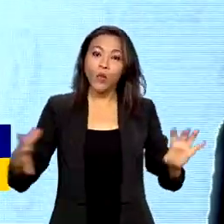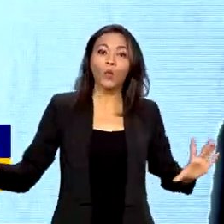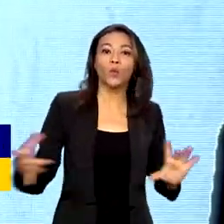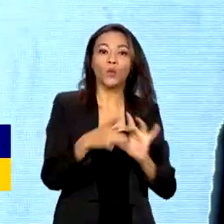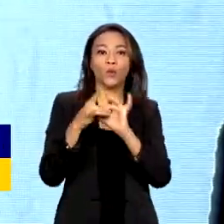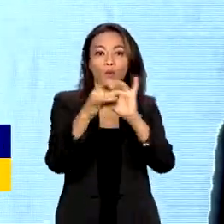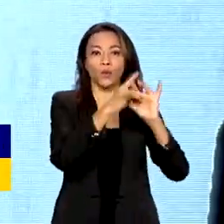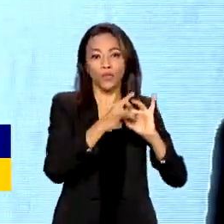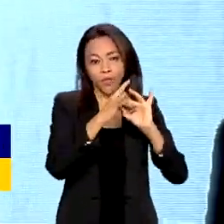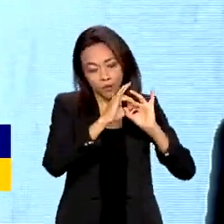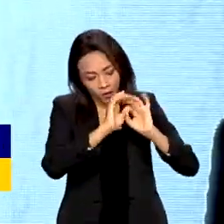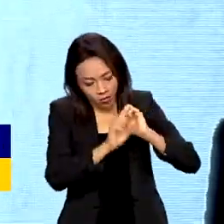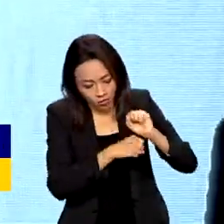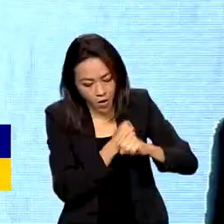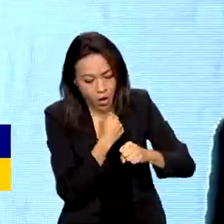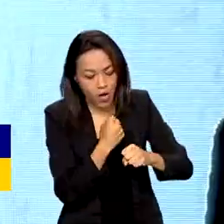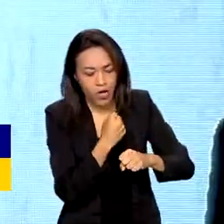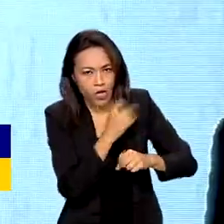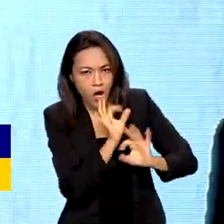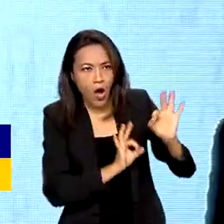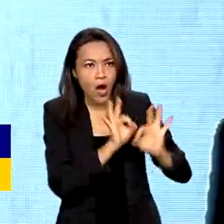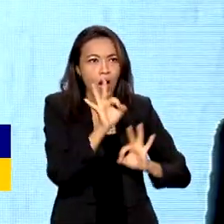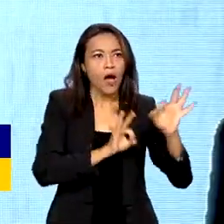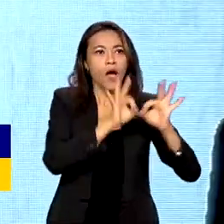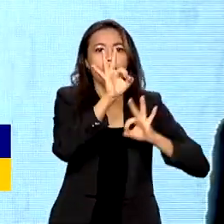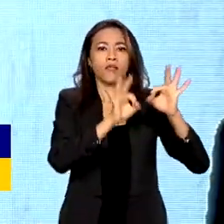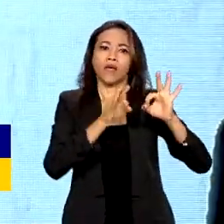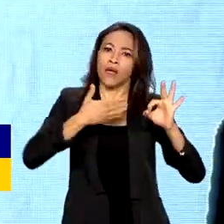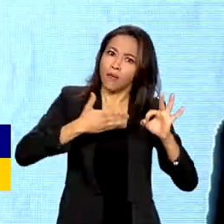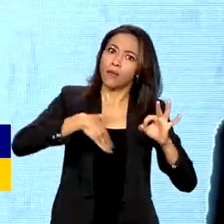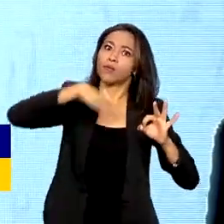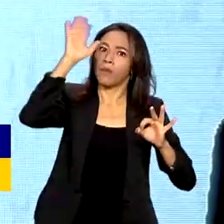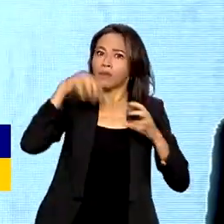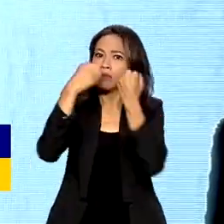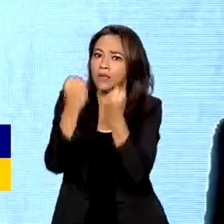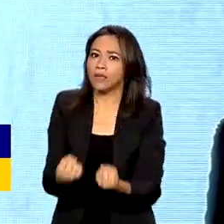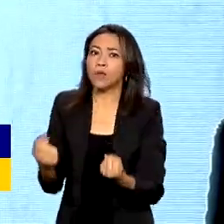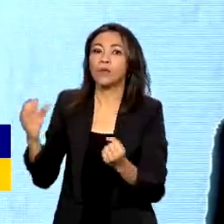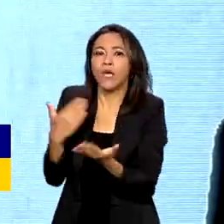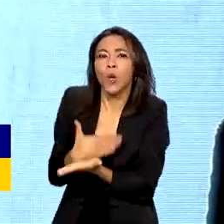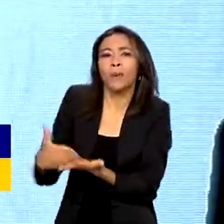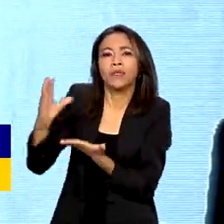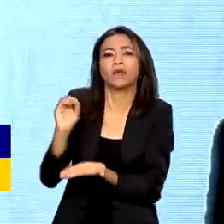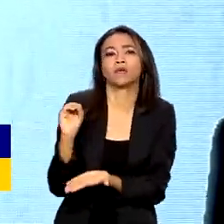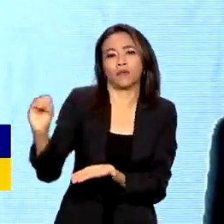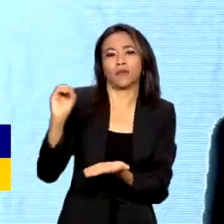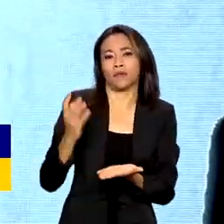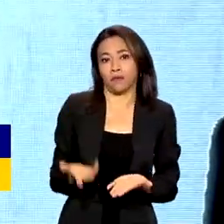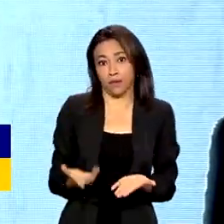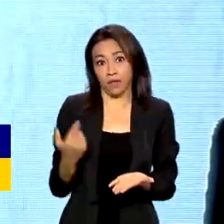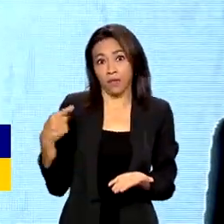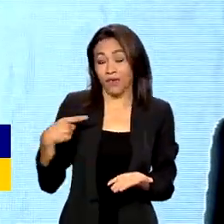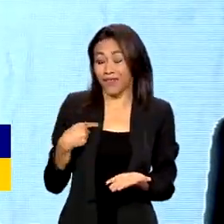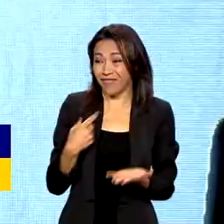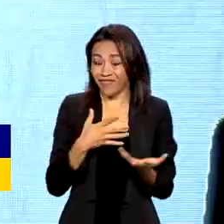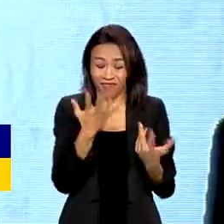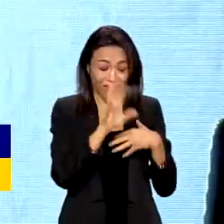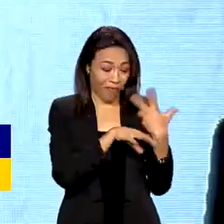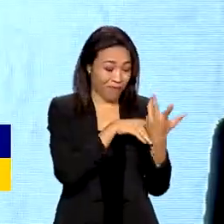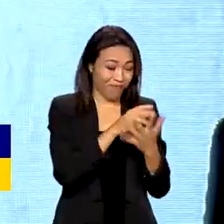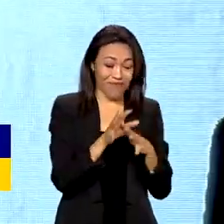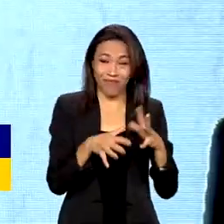E vocês sabem que reconstruir é muito mais difícil do que construir. A gente pegou um processo de desestruturação